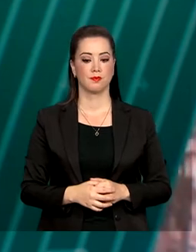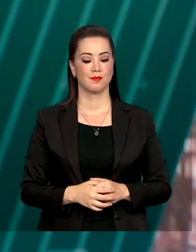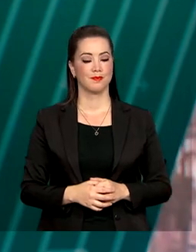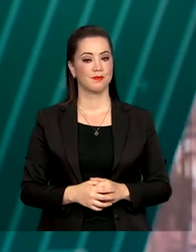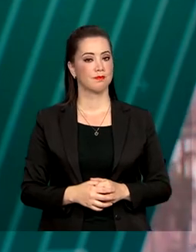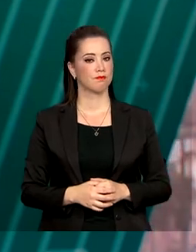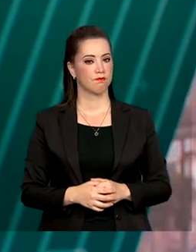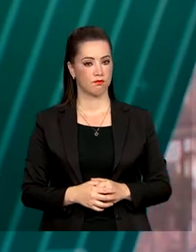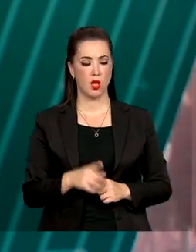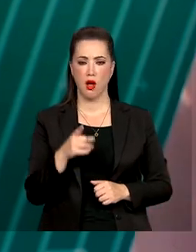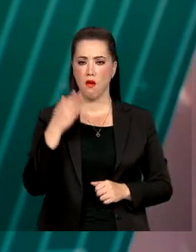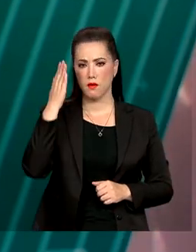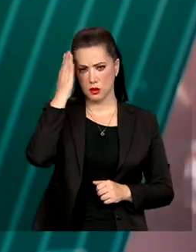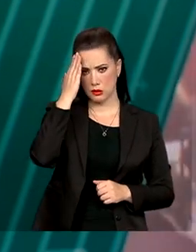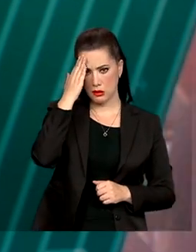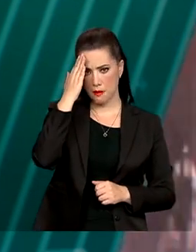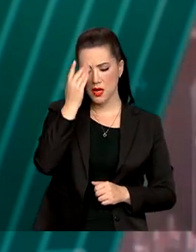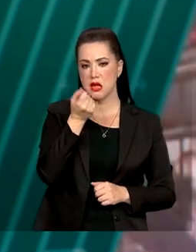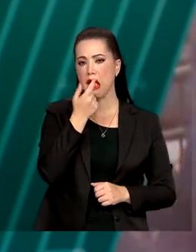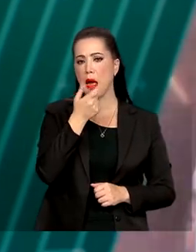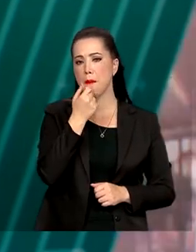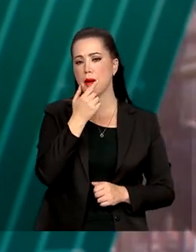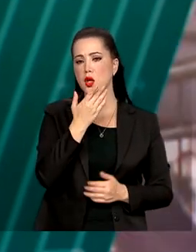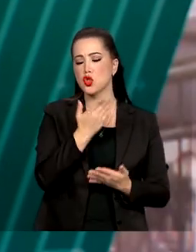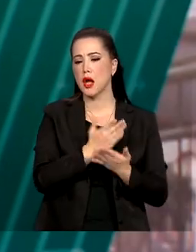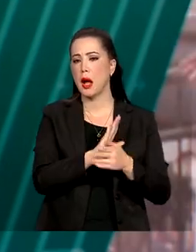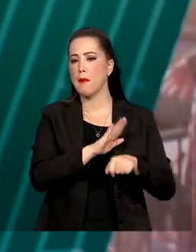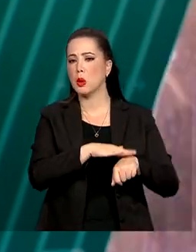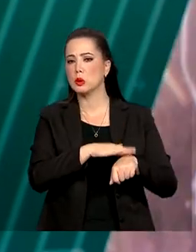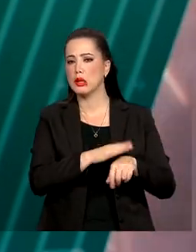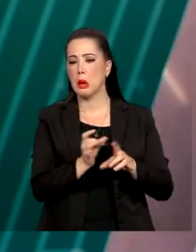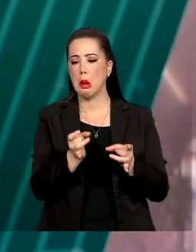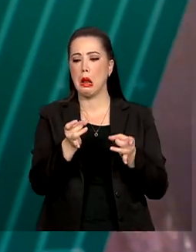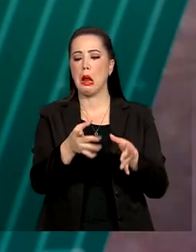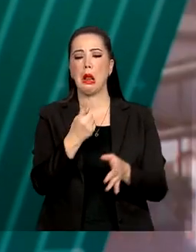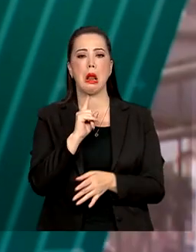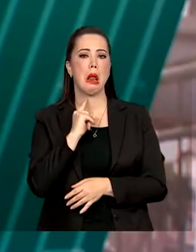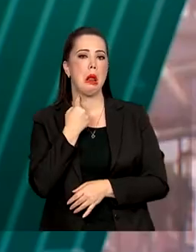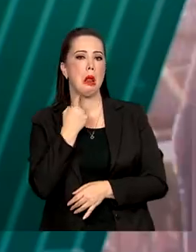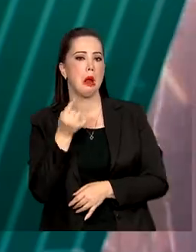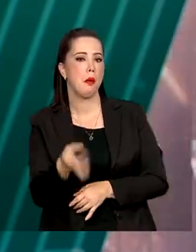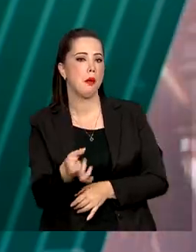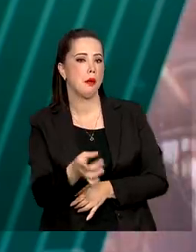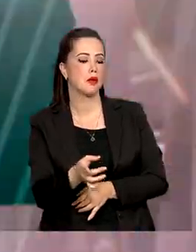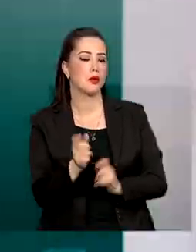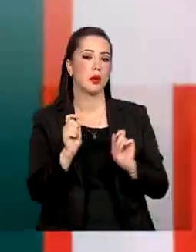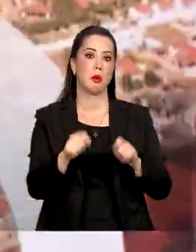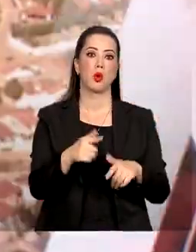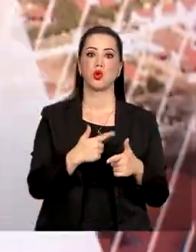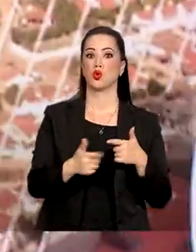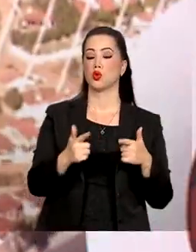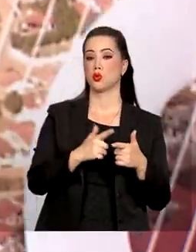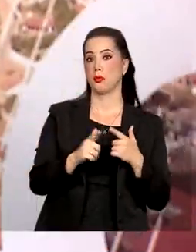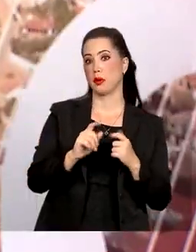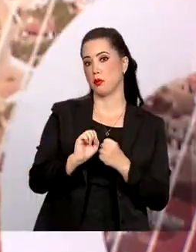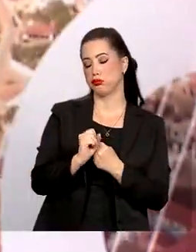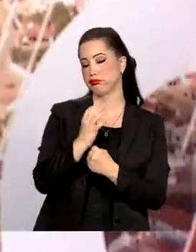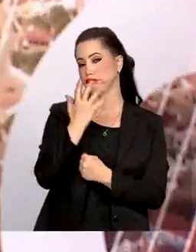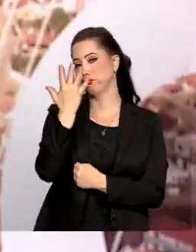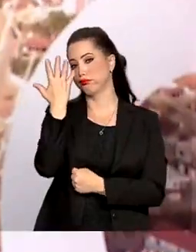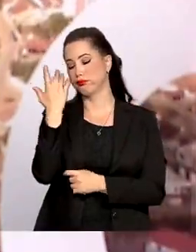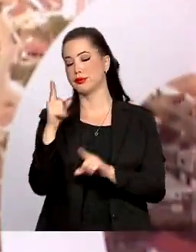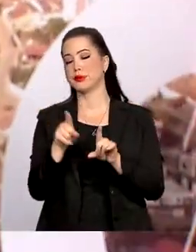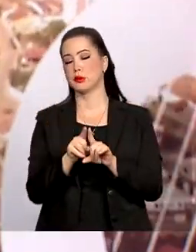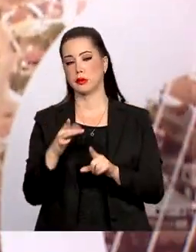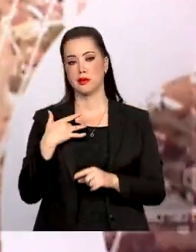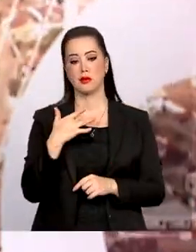Você sabia que jogar remédio vencido ou em desuso no lixo ou vaso sanitário pode provocar danos ao meio ambiente e à